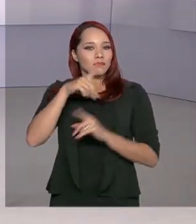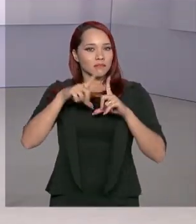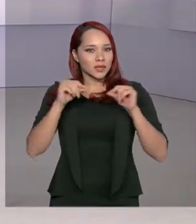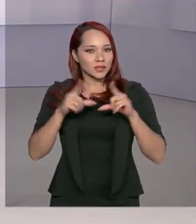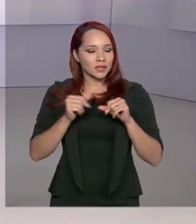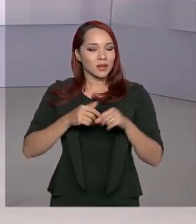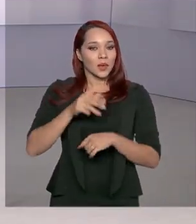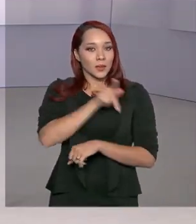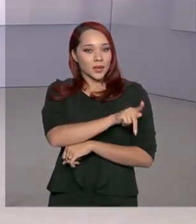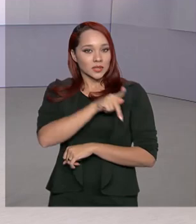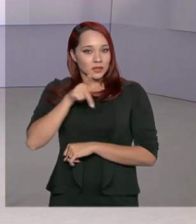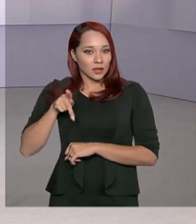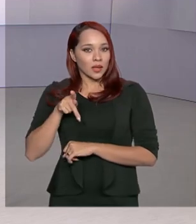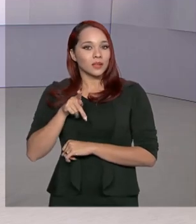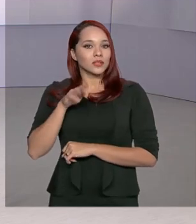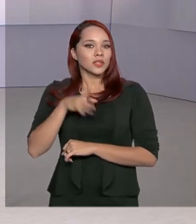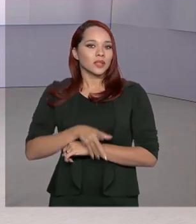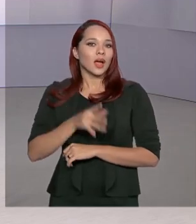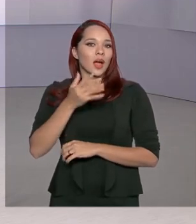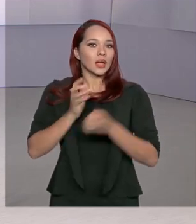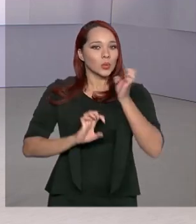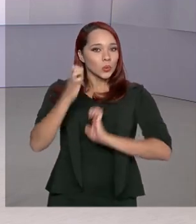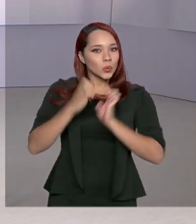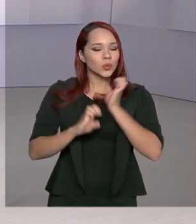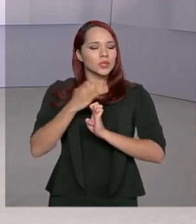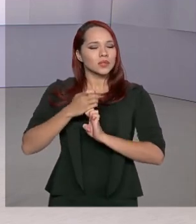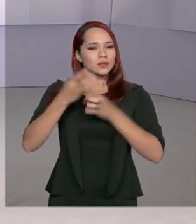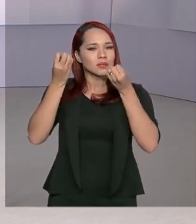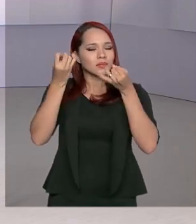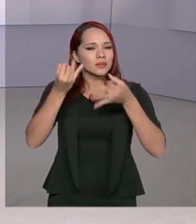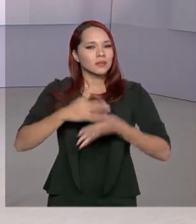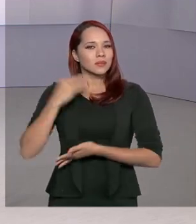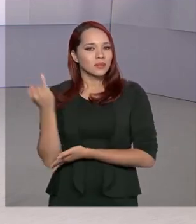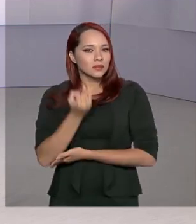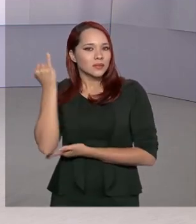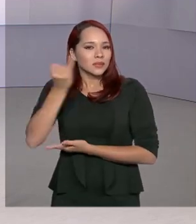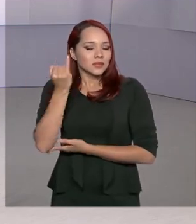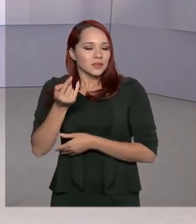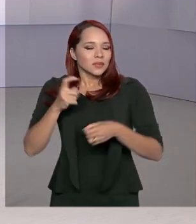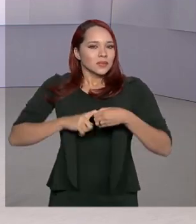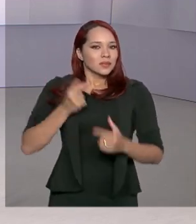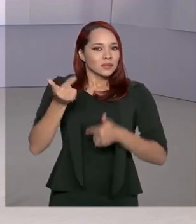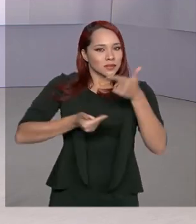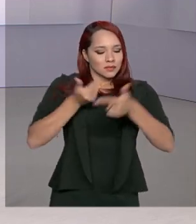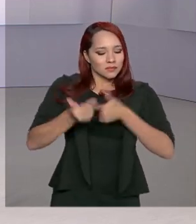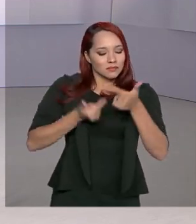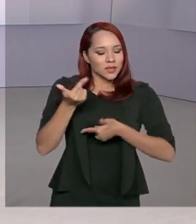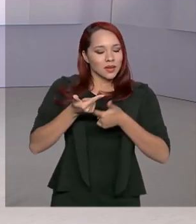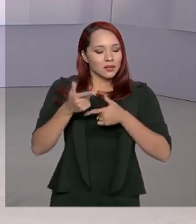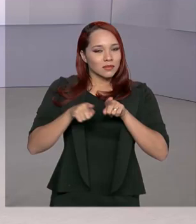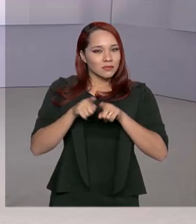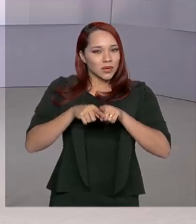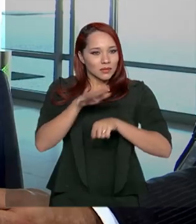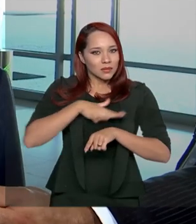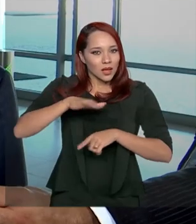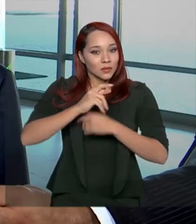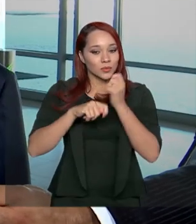presidente da Confederação da Indústria destacou a importância da retomada da indústria e da atividade econômica.